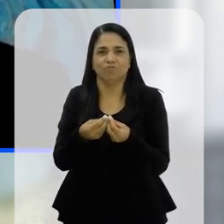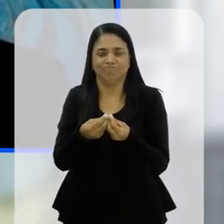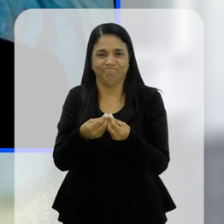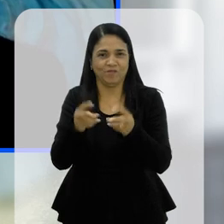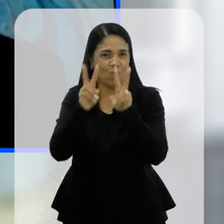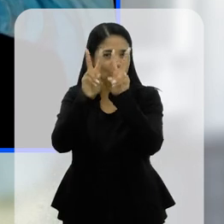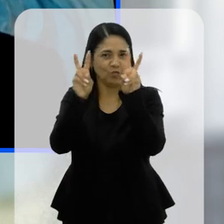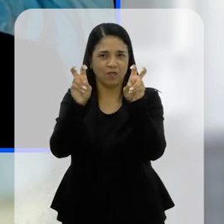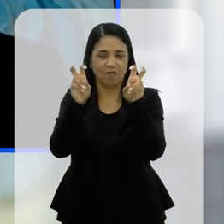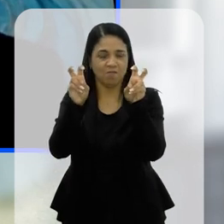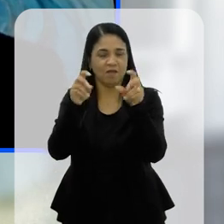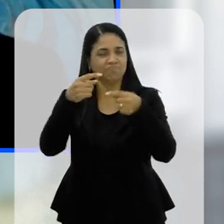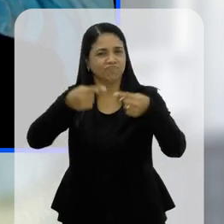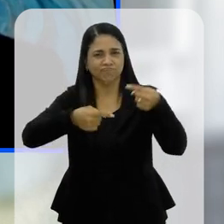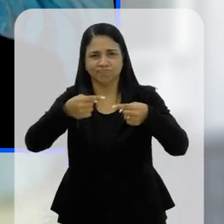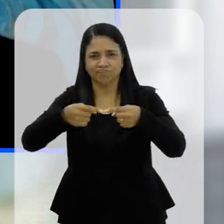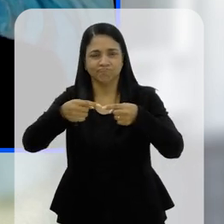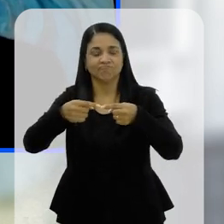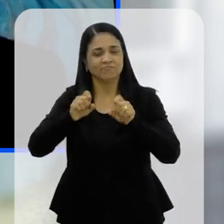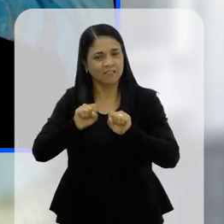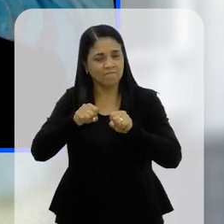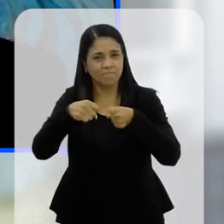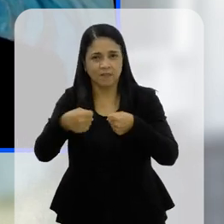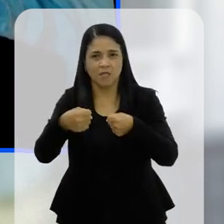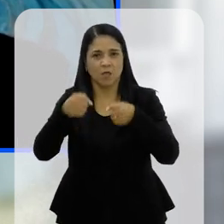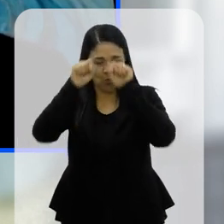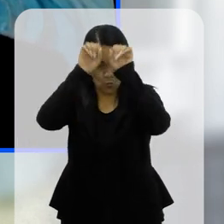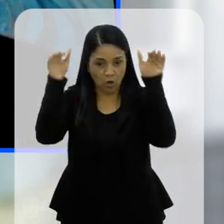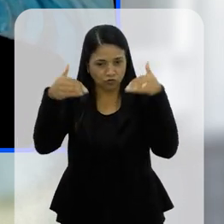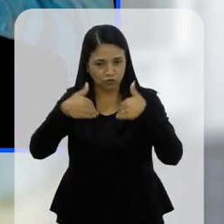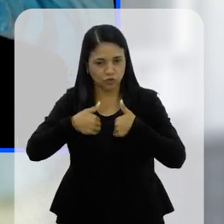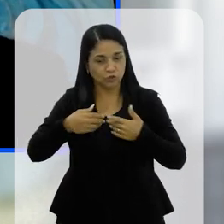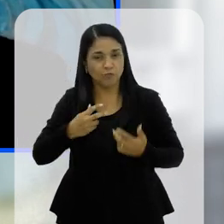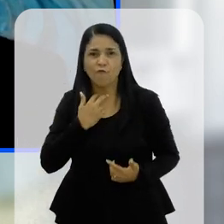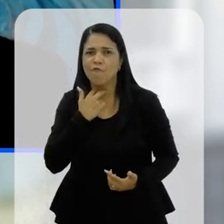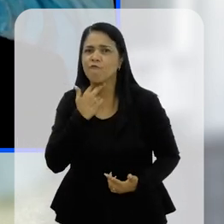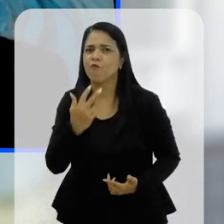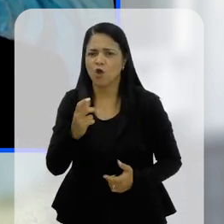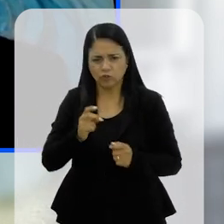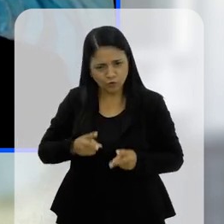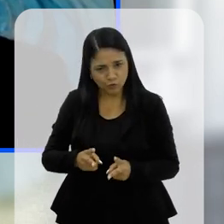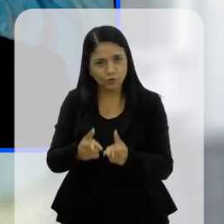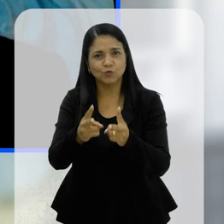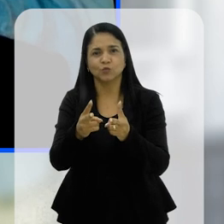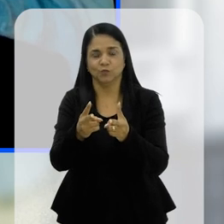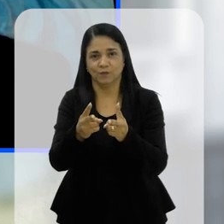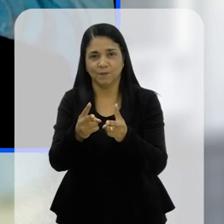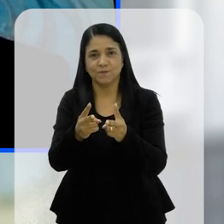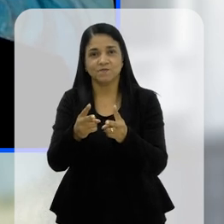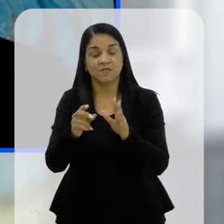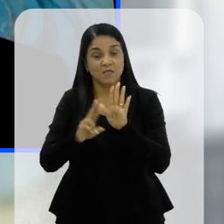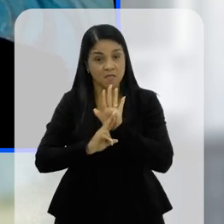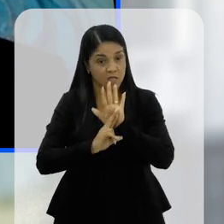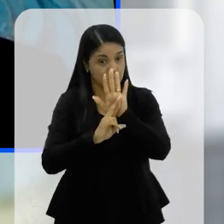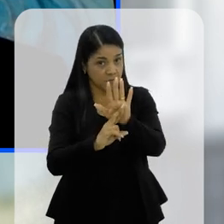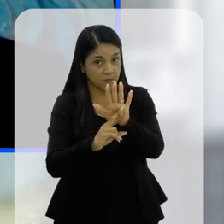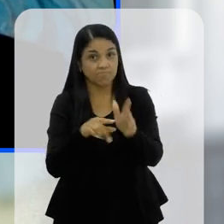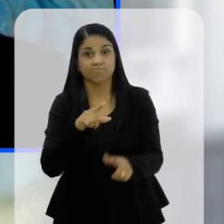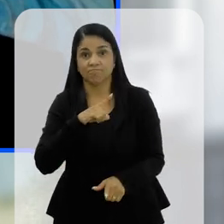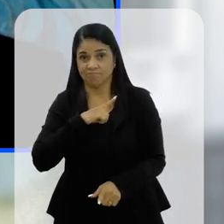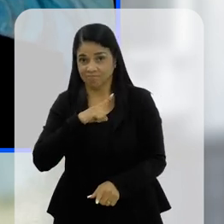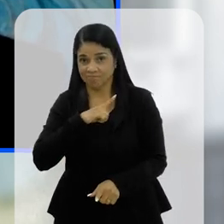à causa, então, assim, nós continuamos com voz e se a gente tem os nossos